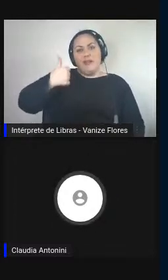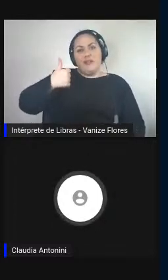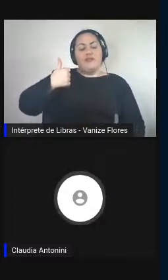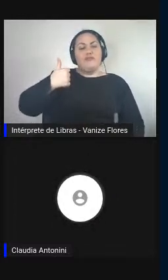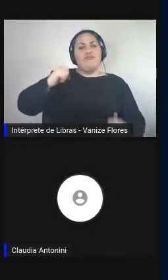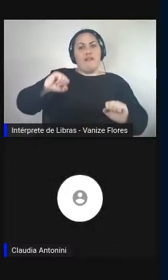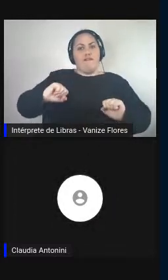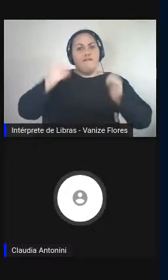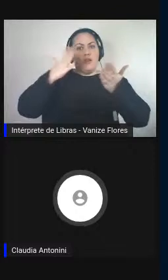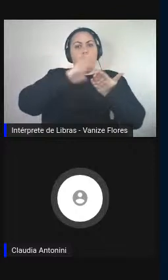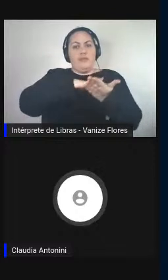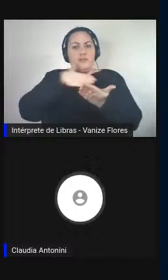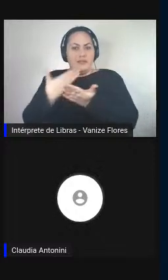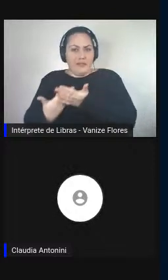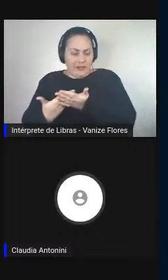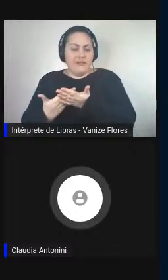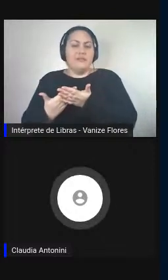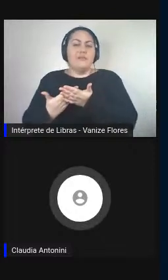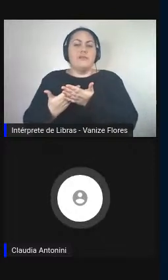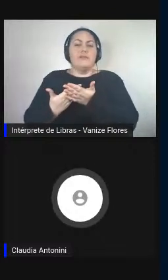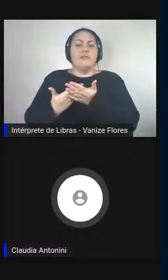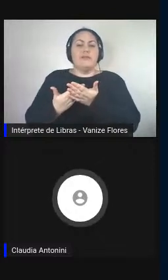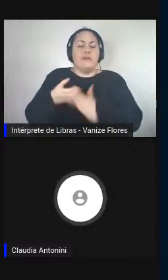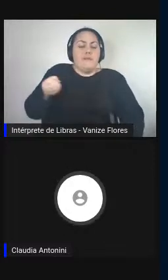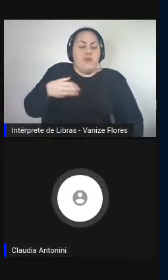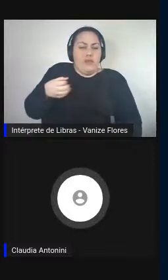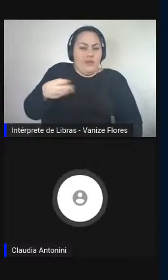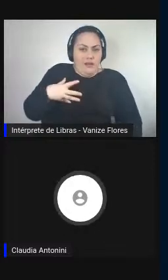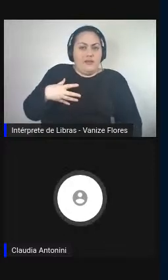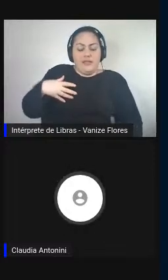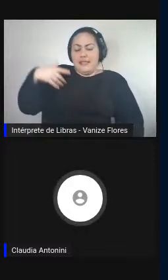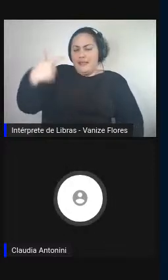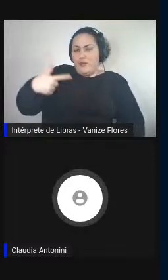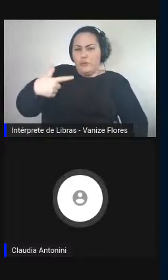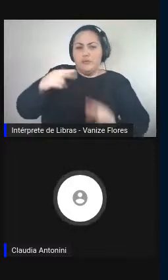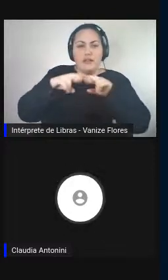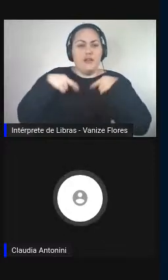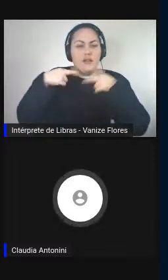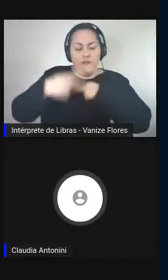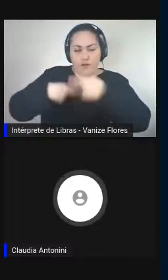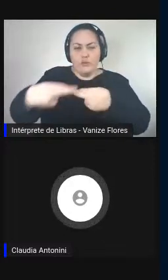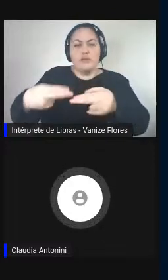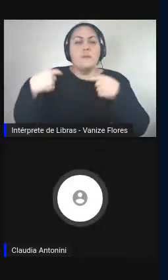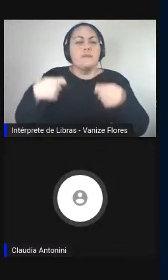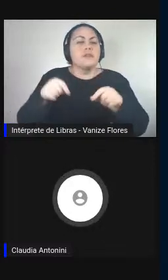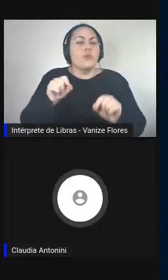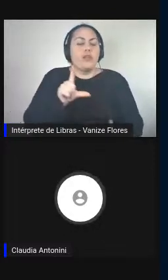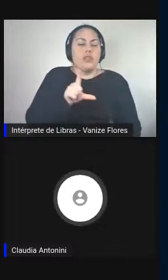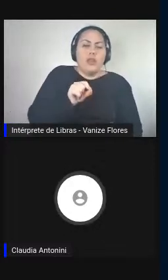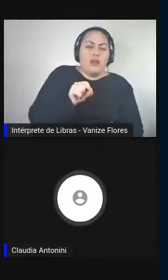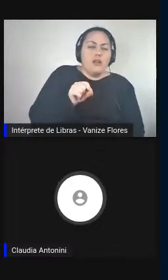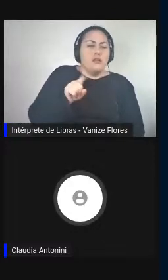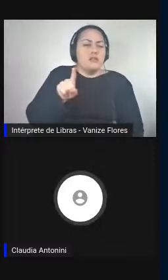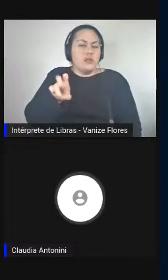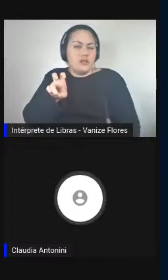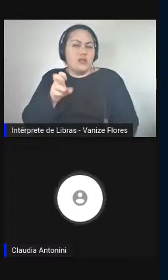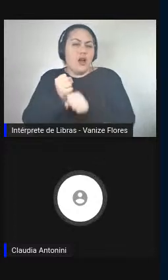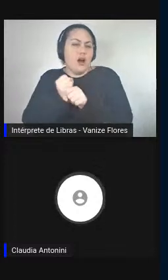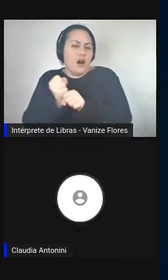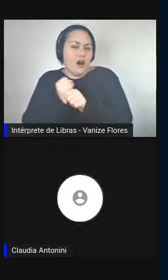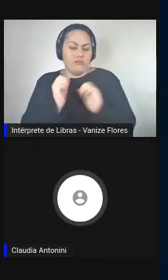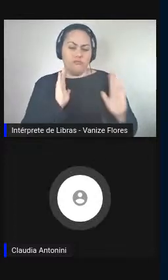interpretação moderna. A segunda revolução precisou de 10, 15 anos para se